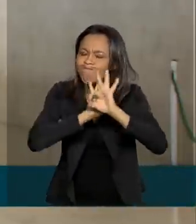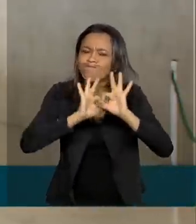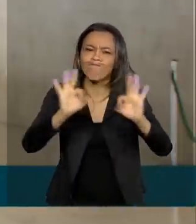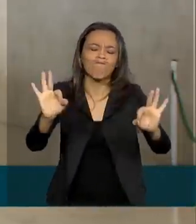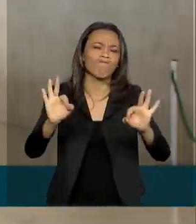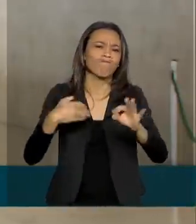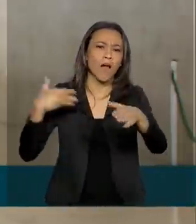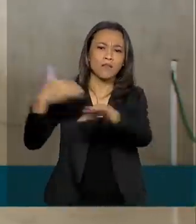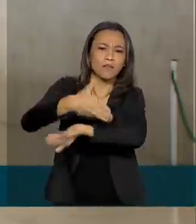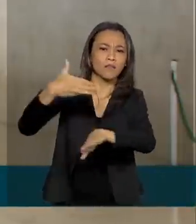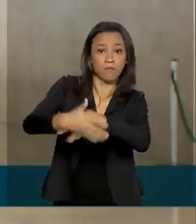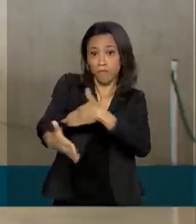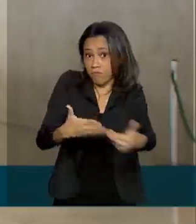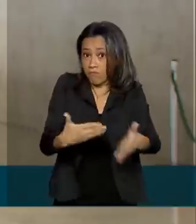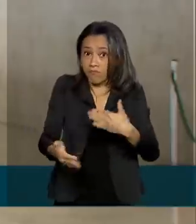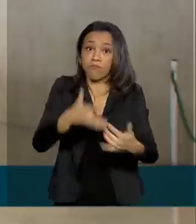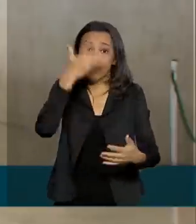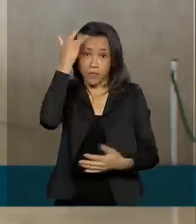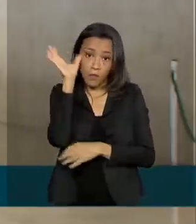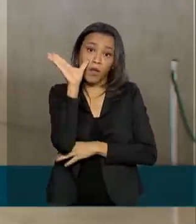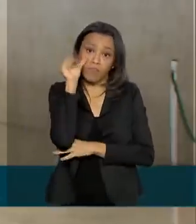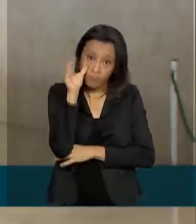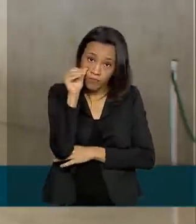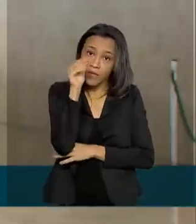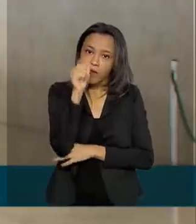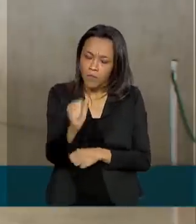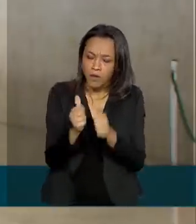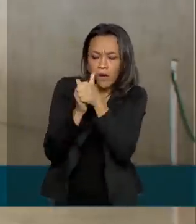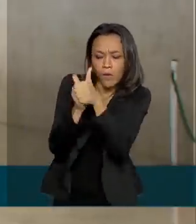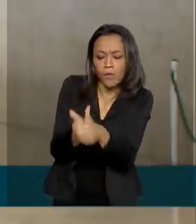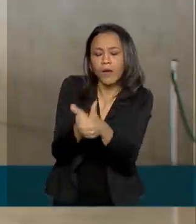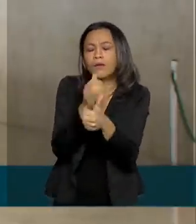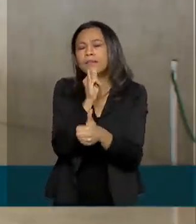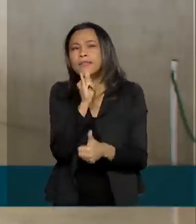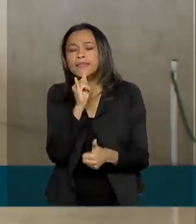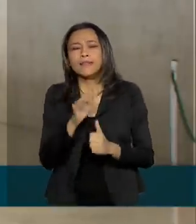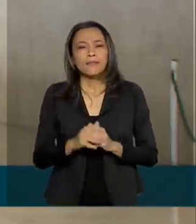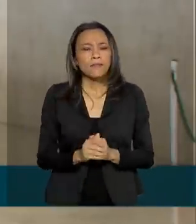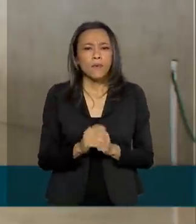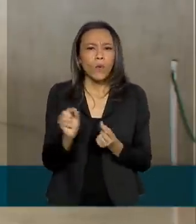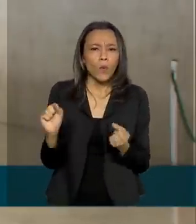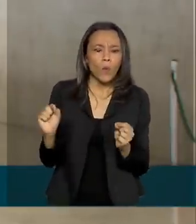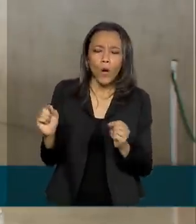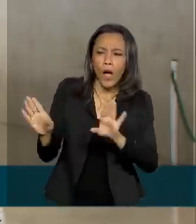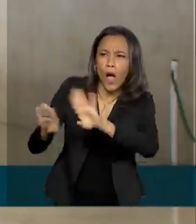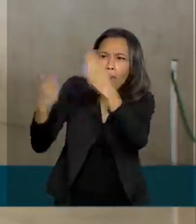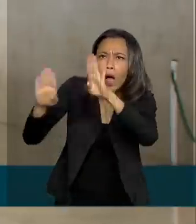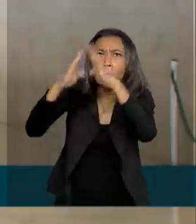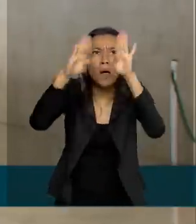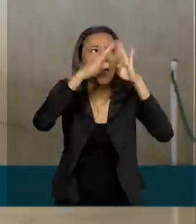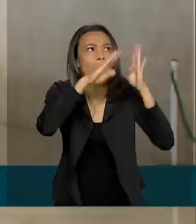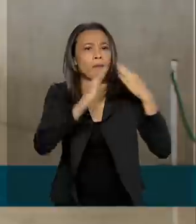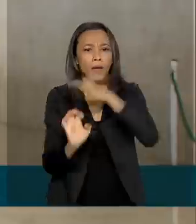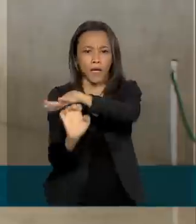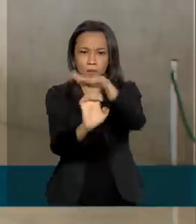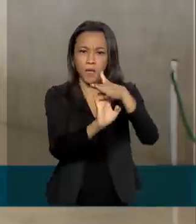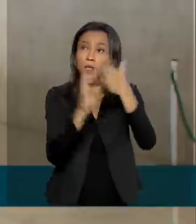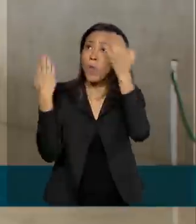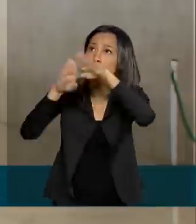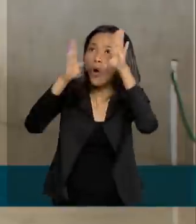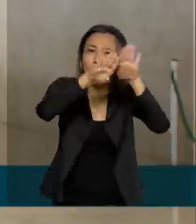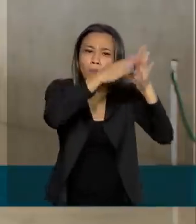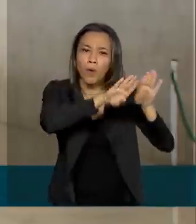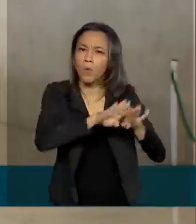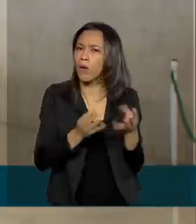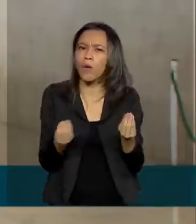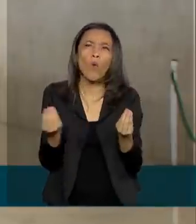acessível a qualquer pessoa e permite acompanhar, por exemplo, o movimento de abertura e fechamento de empresas por